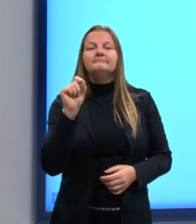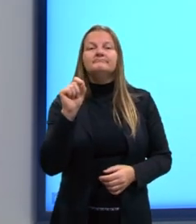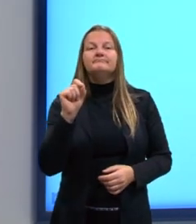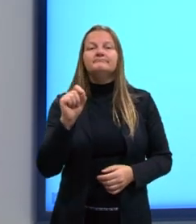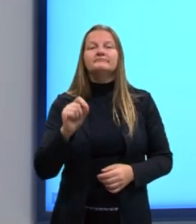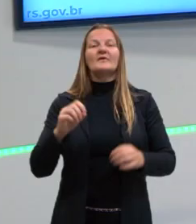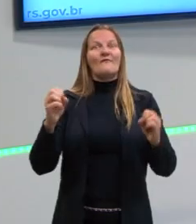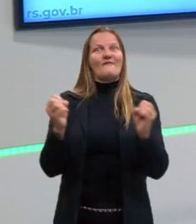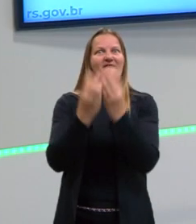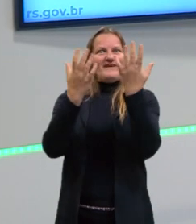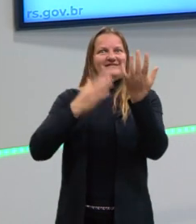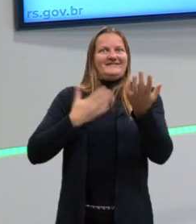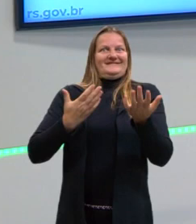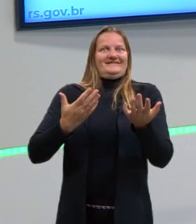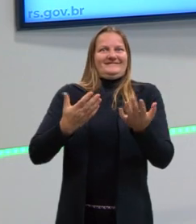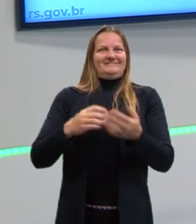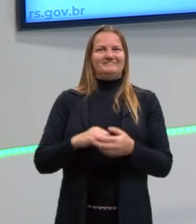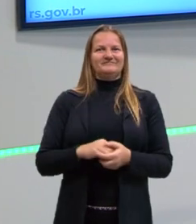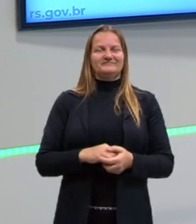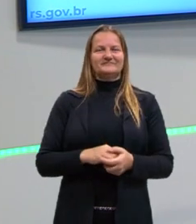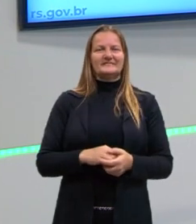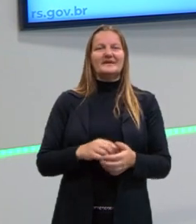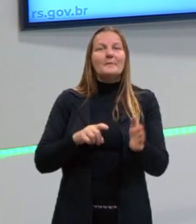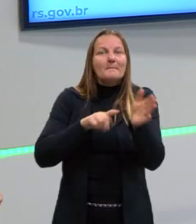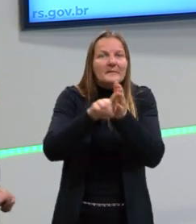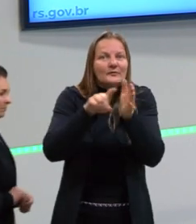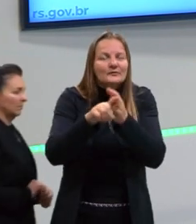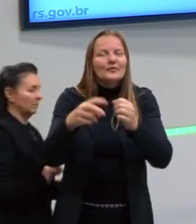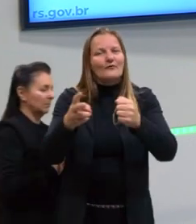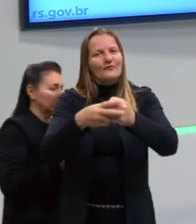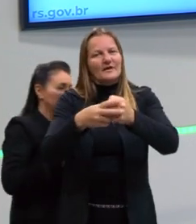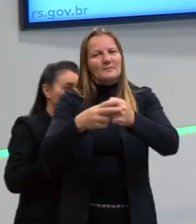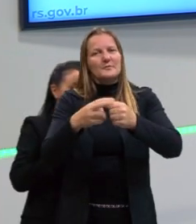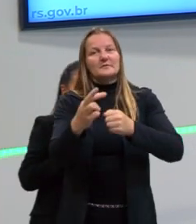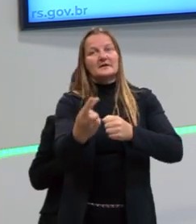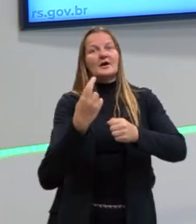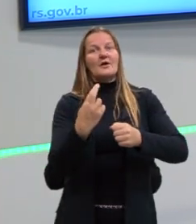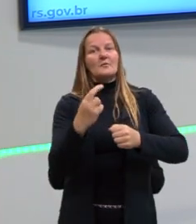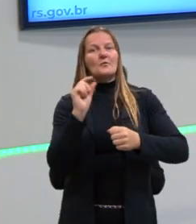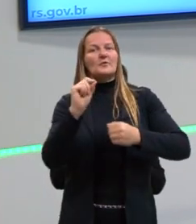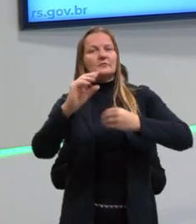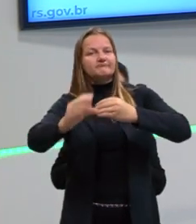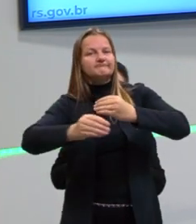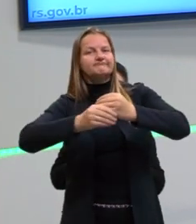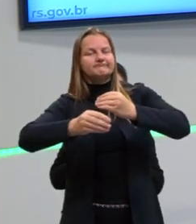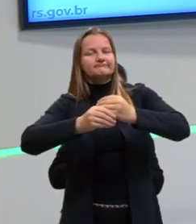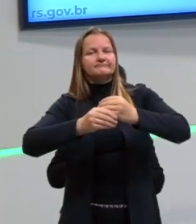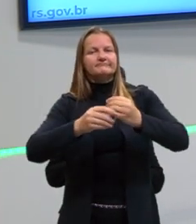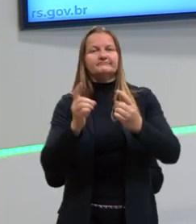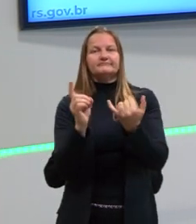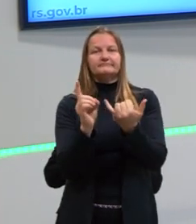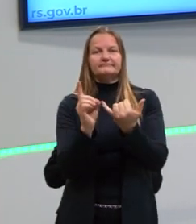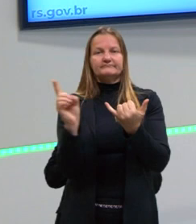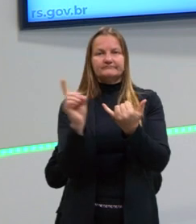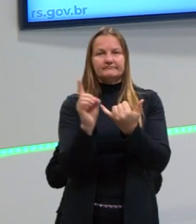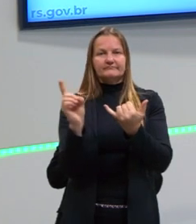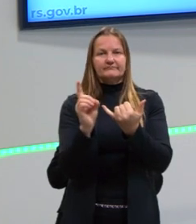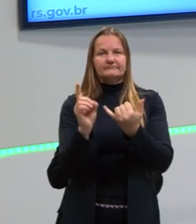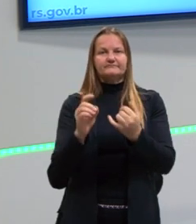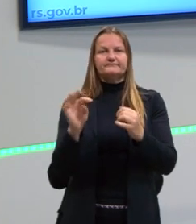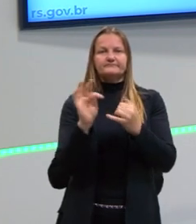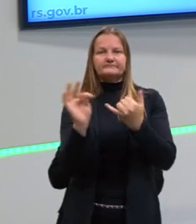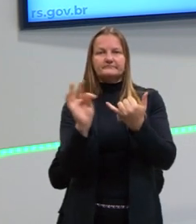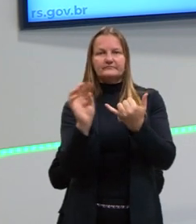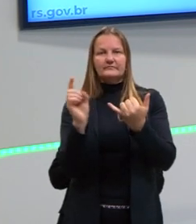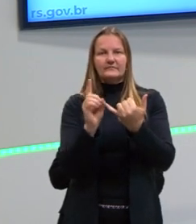Uma festa surpresa. Se eu perguntei para o verbo o que, é verbo transitivo direto. Se